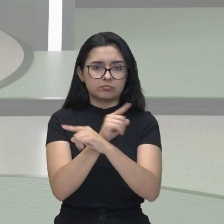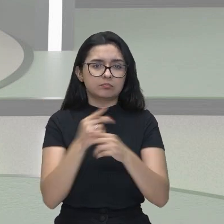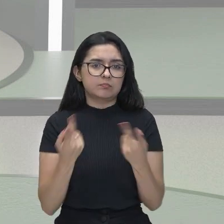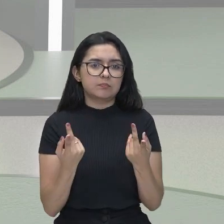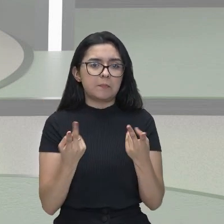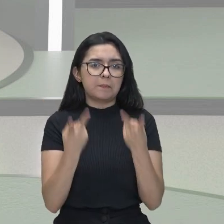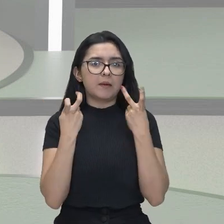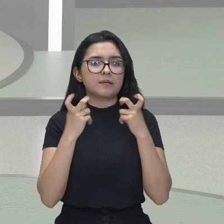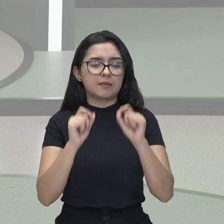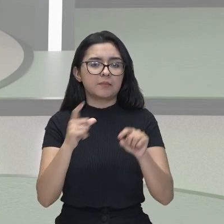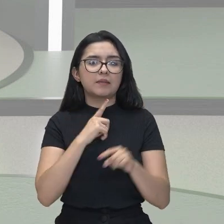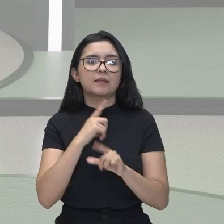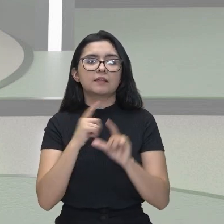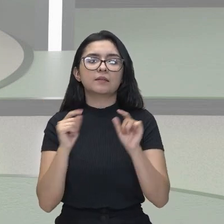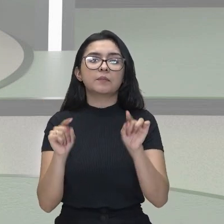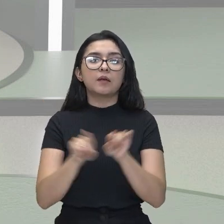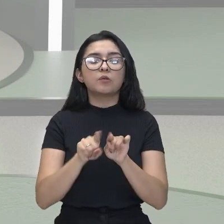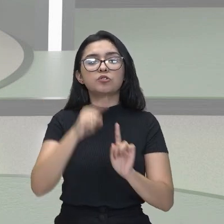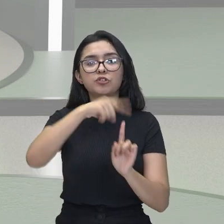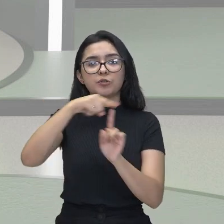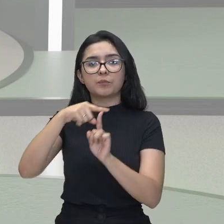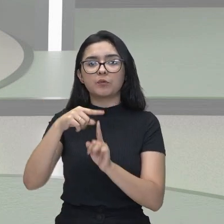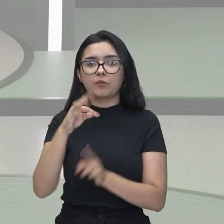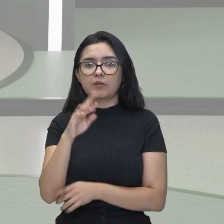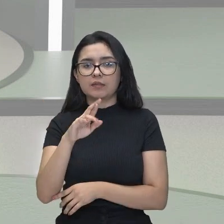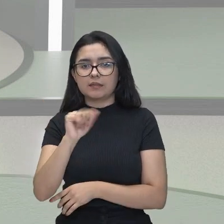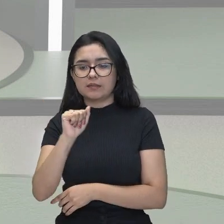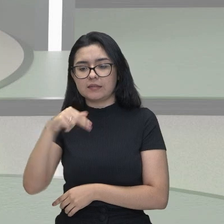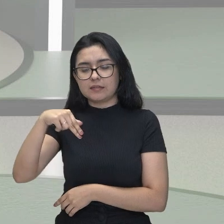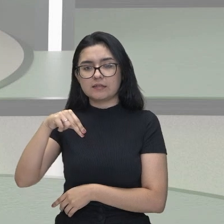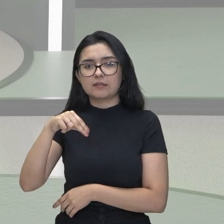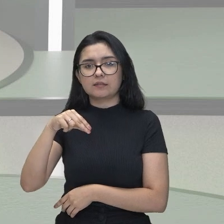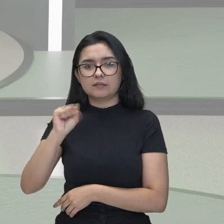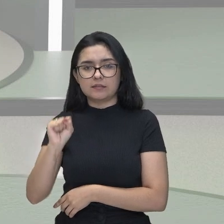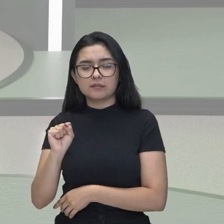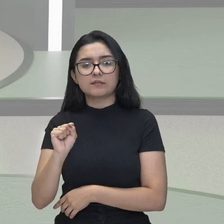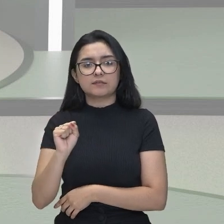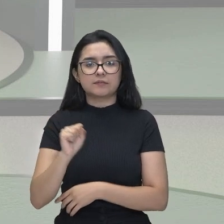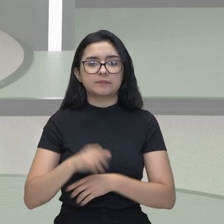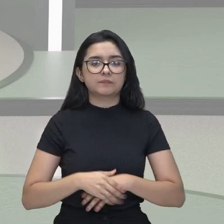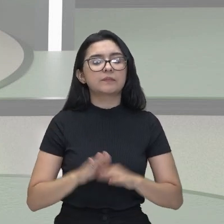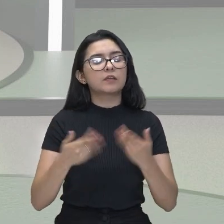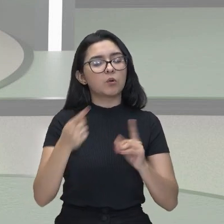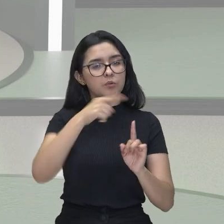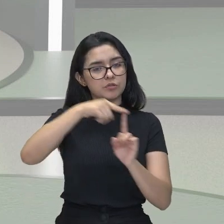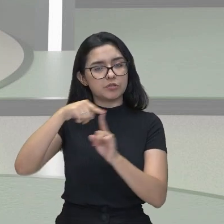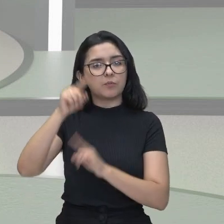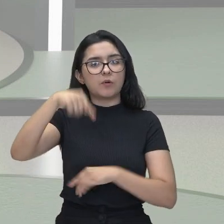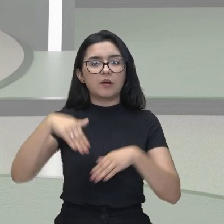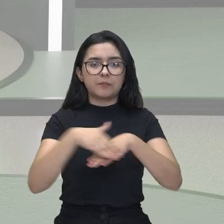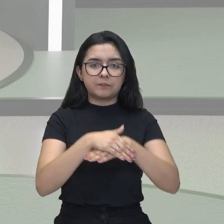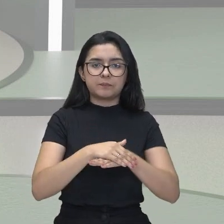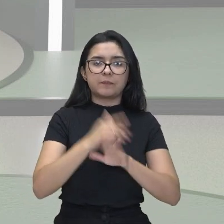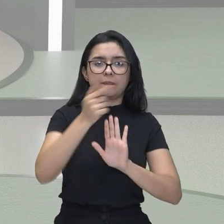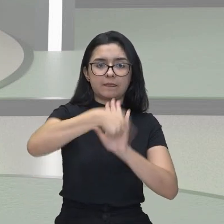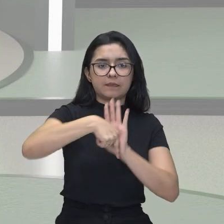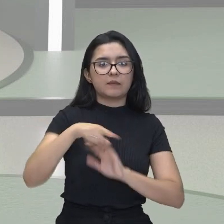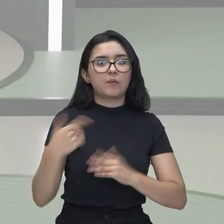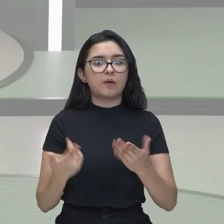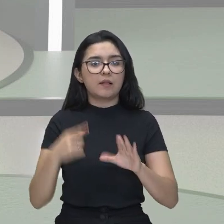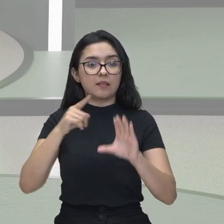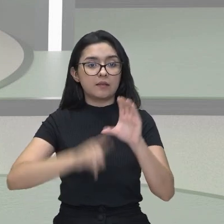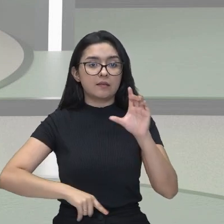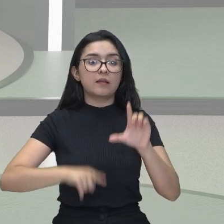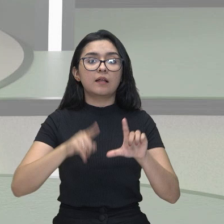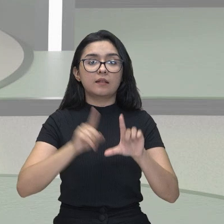também o trans. Então, o tipo de isômero aí é geométrico, é a letra E. Tudo